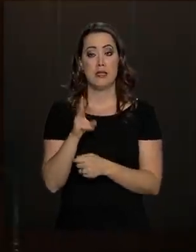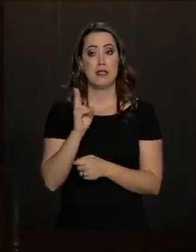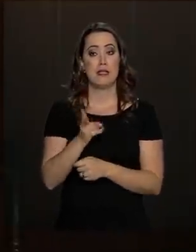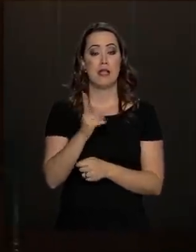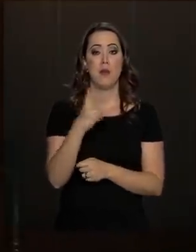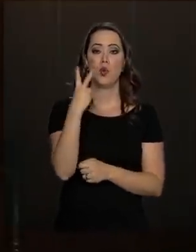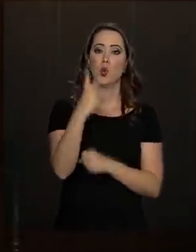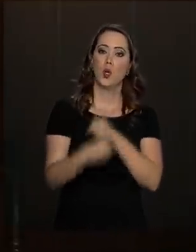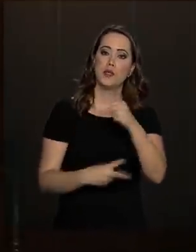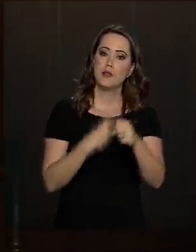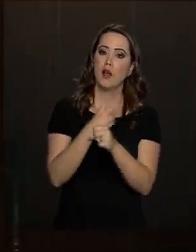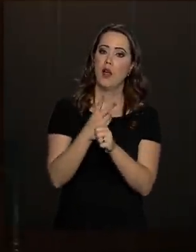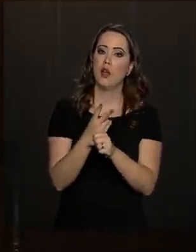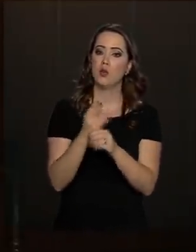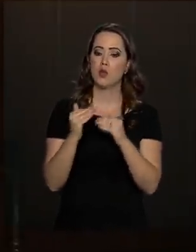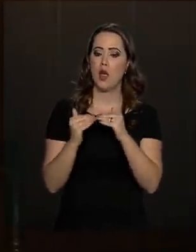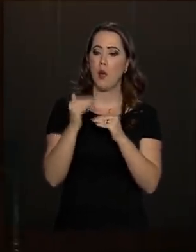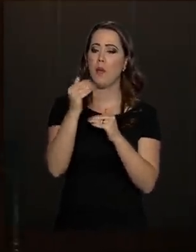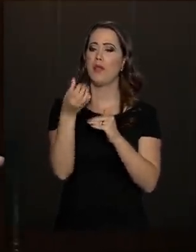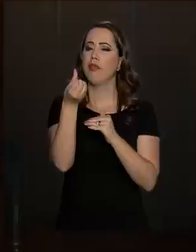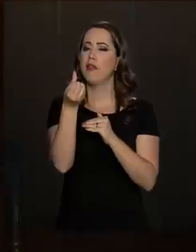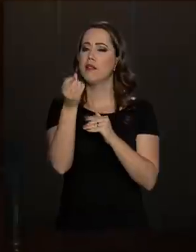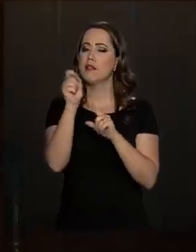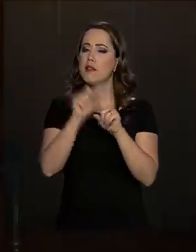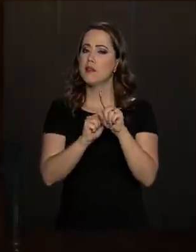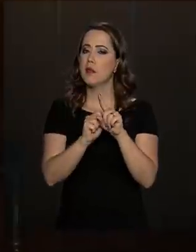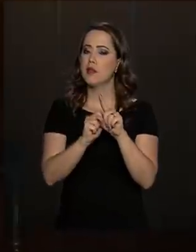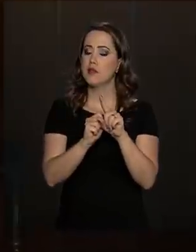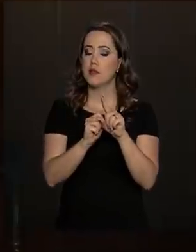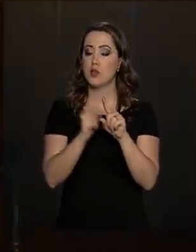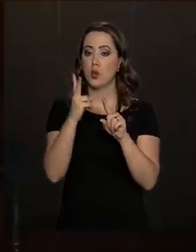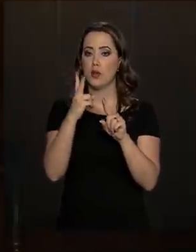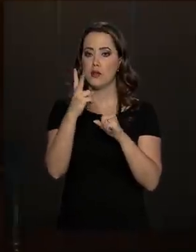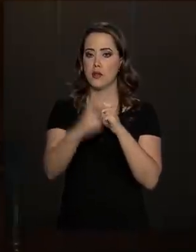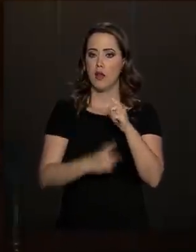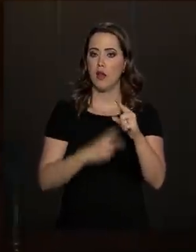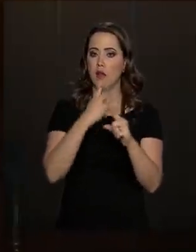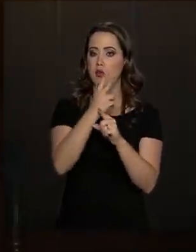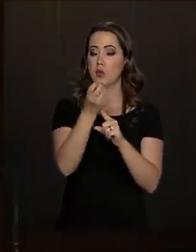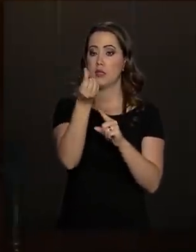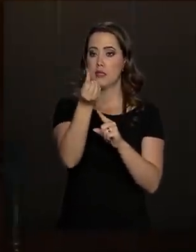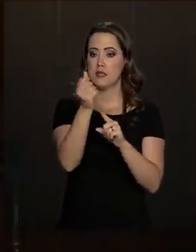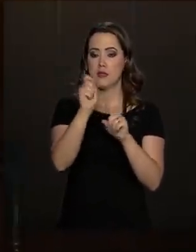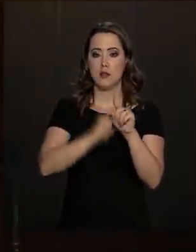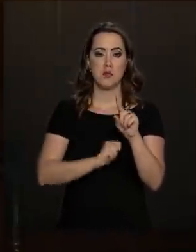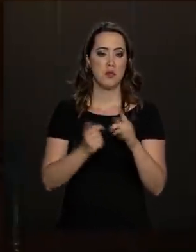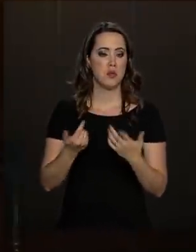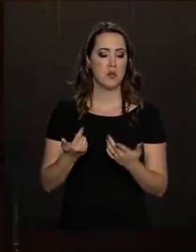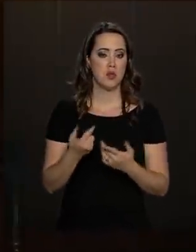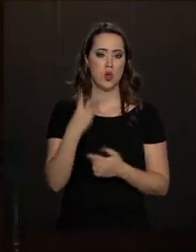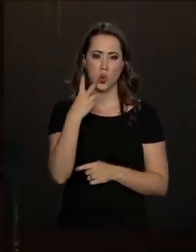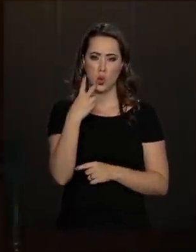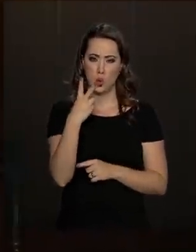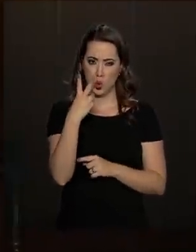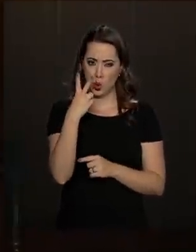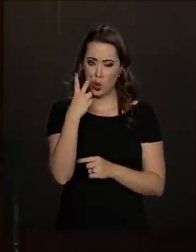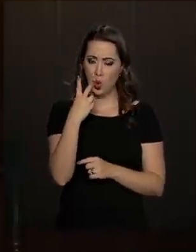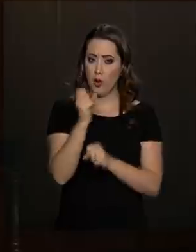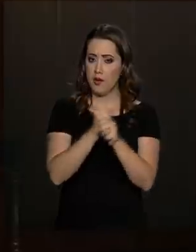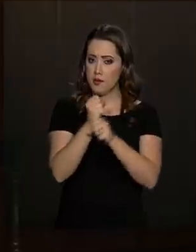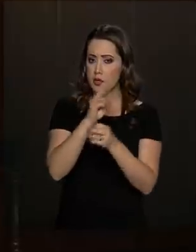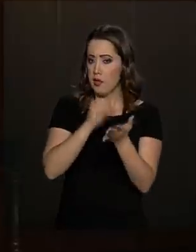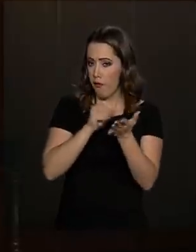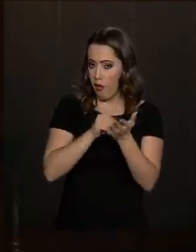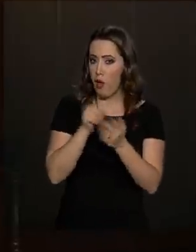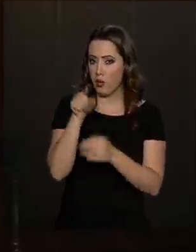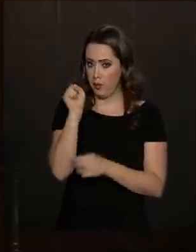dois anos, sobem seis meses. Então, é tudo muito gradual. Se você está há dois anos de aposentadoria, não acontece nada. Se você está há